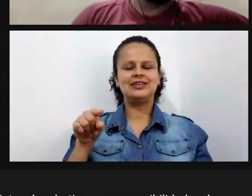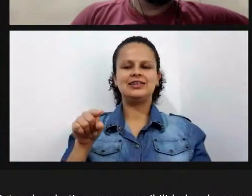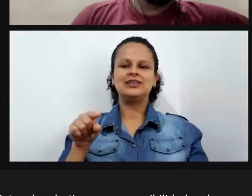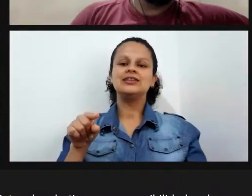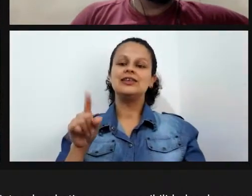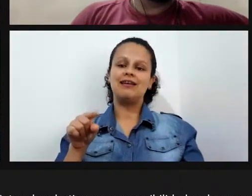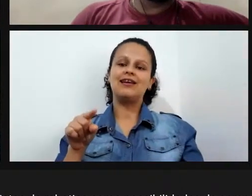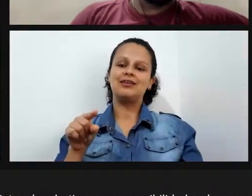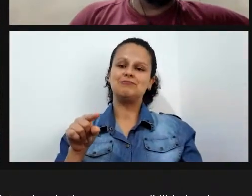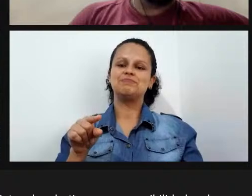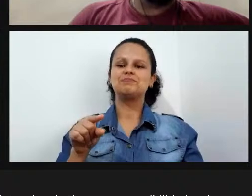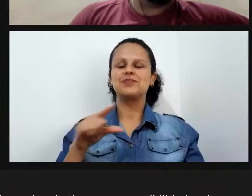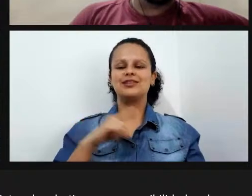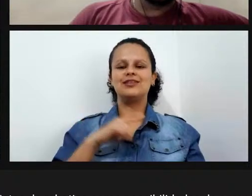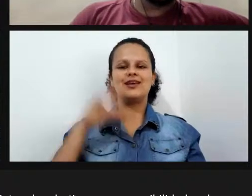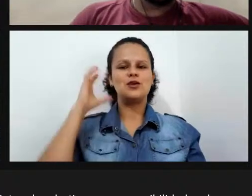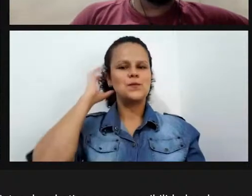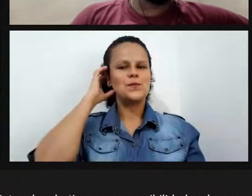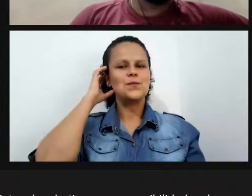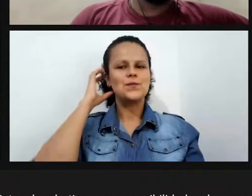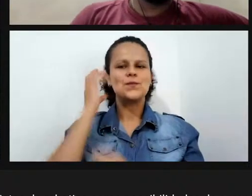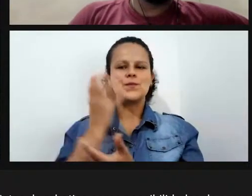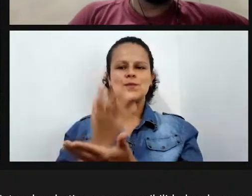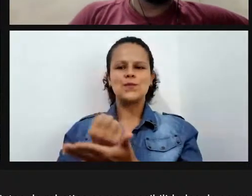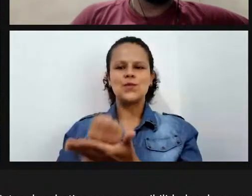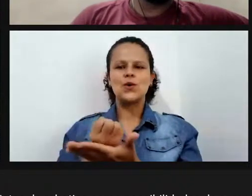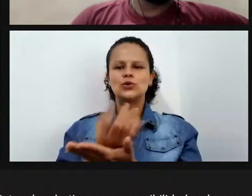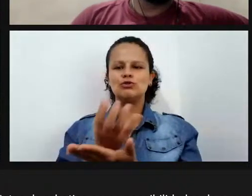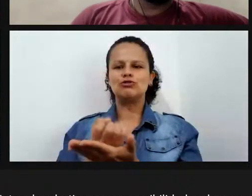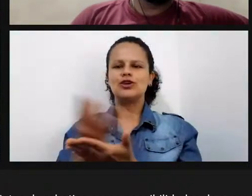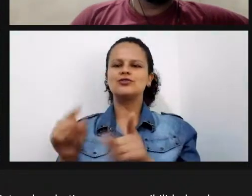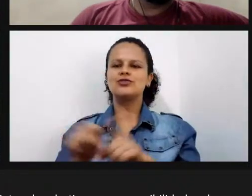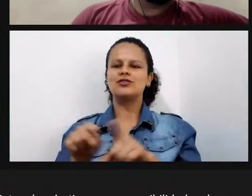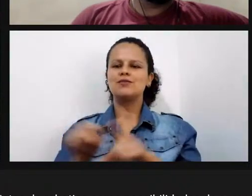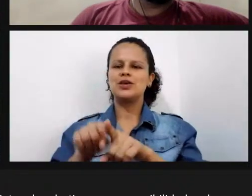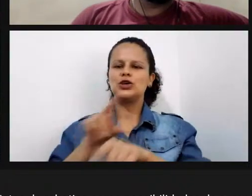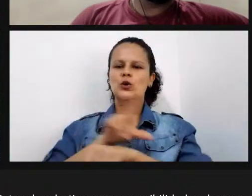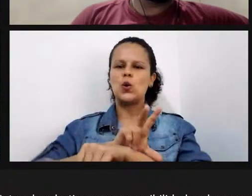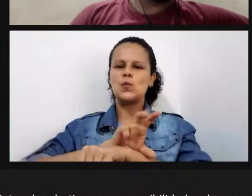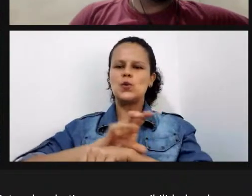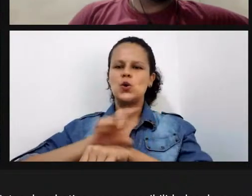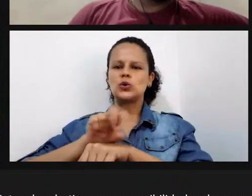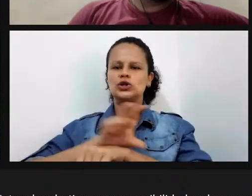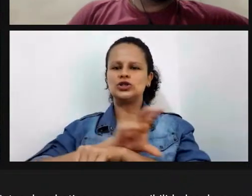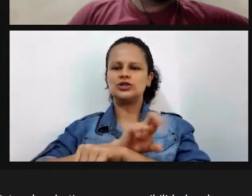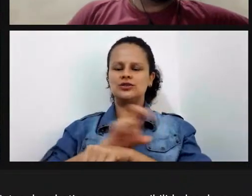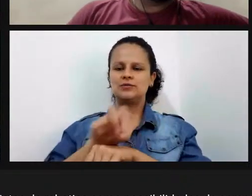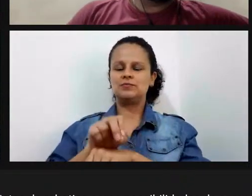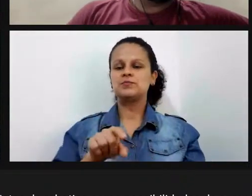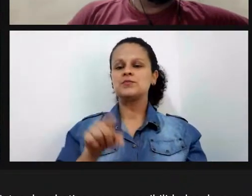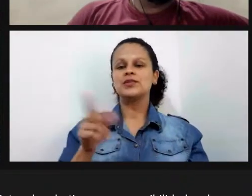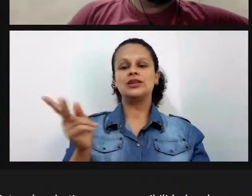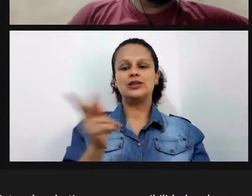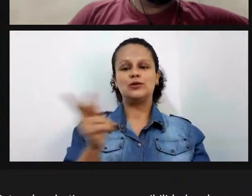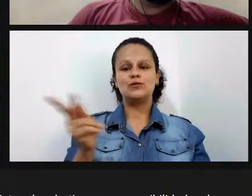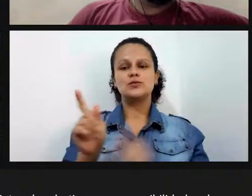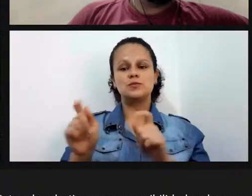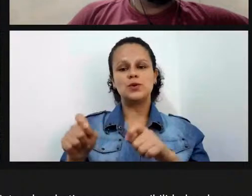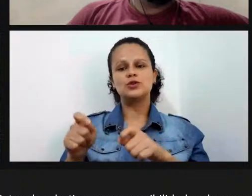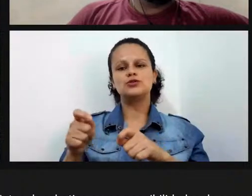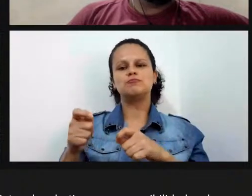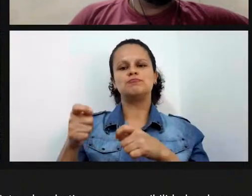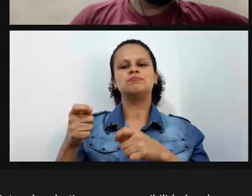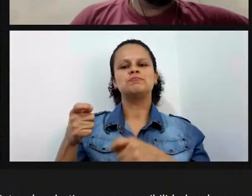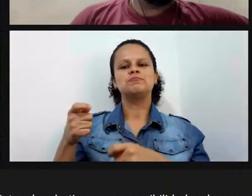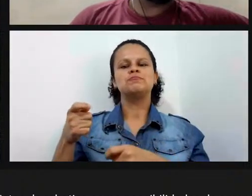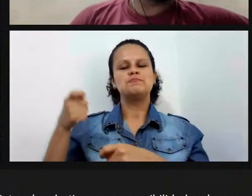também é verdade também tem um pouquinho de cada um vocês podem falar rapidamente sobre esses dois projetos que vocês desenvolvem o Elton com os